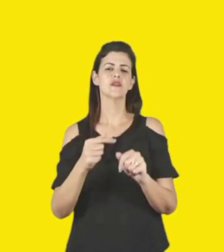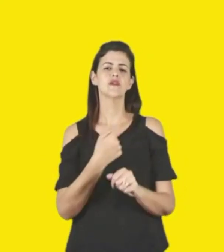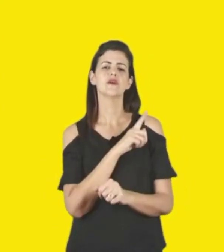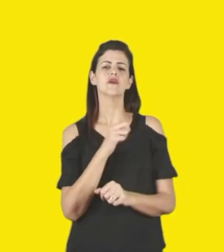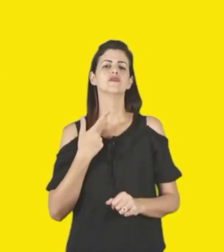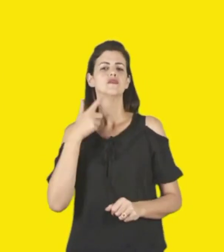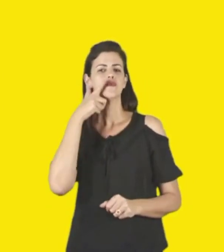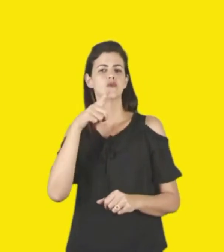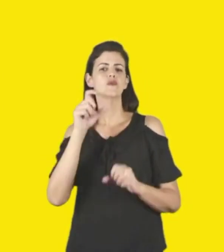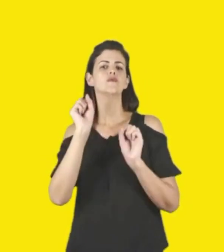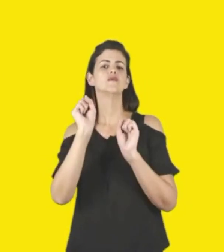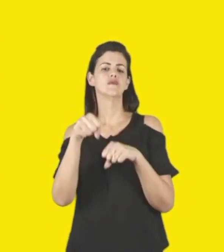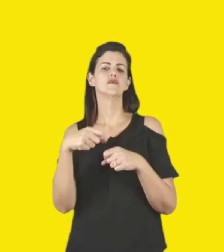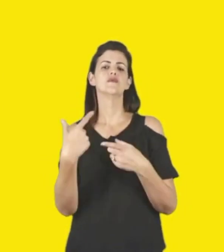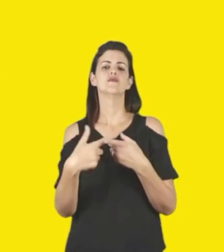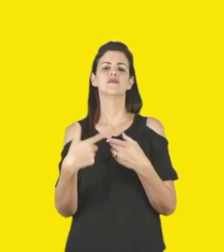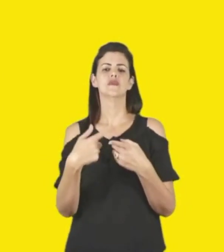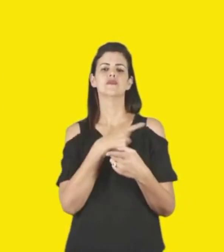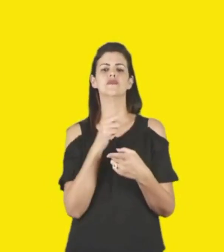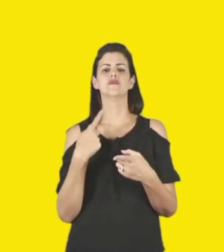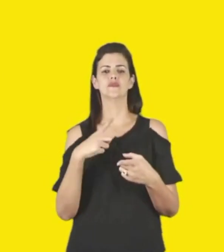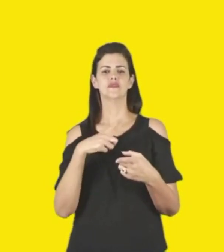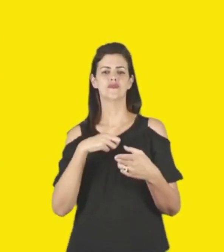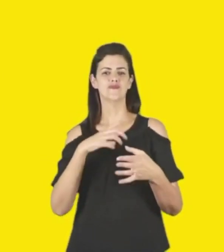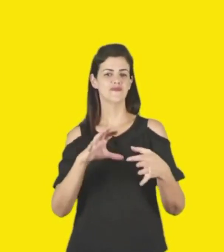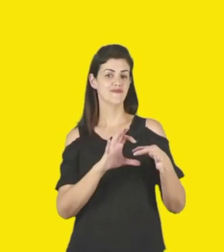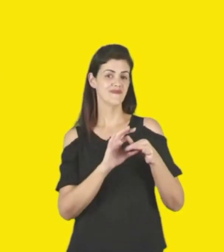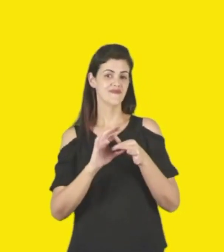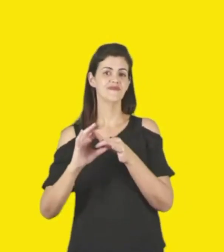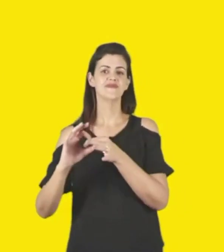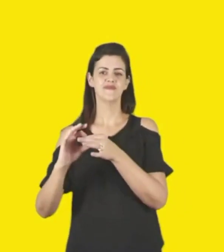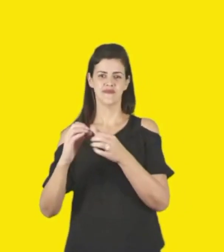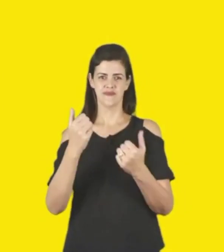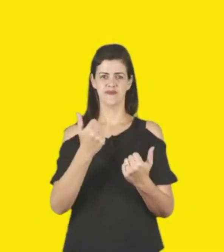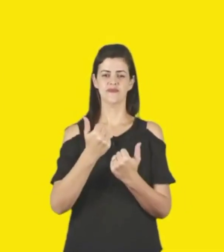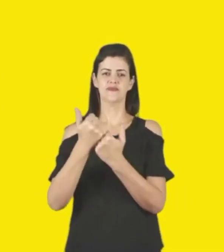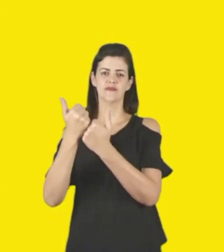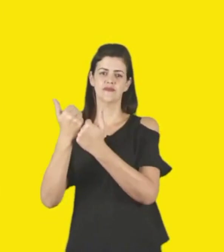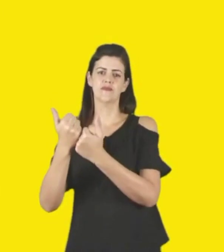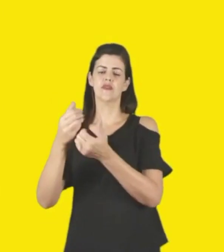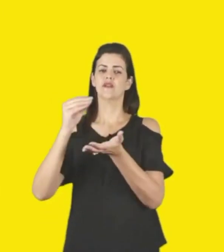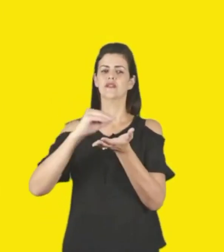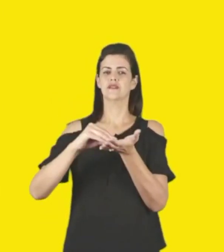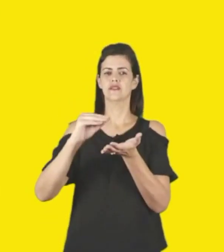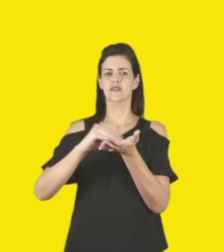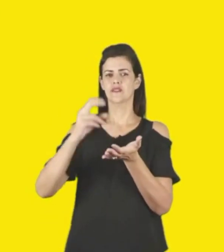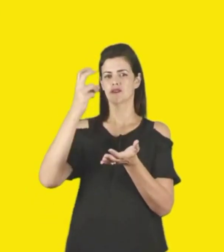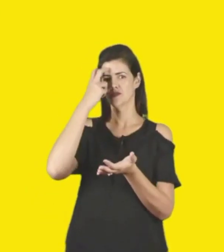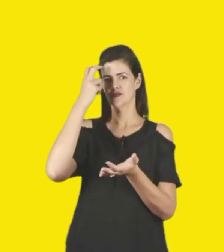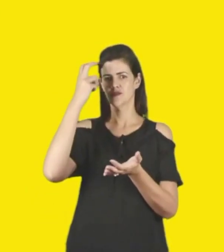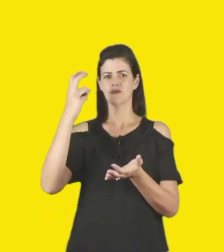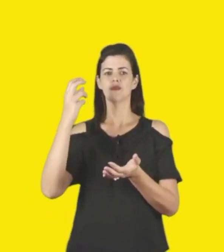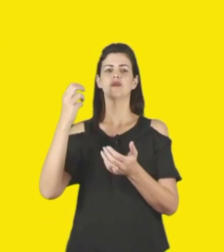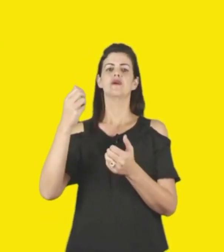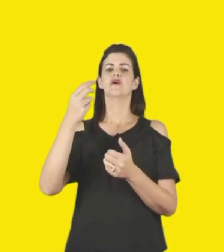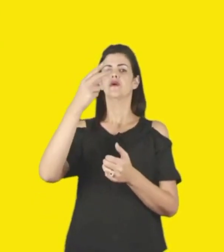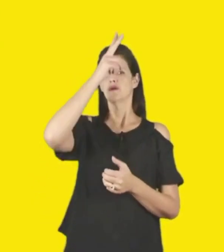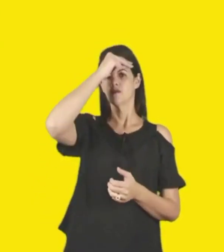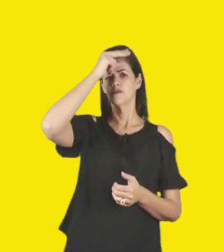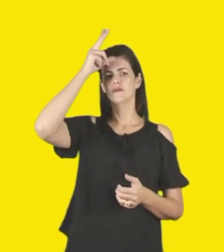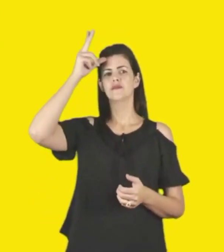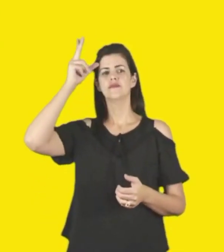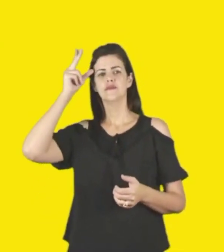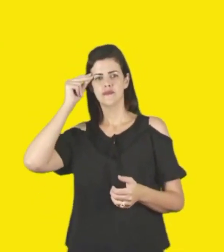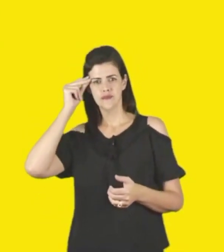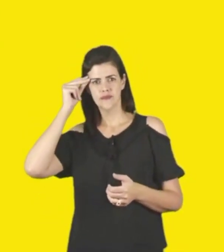decorrência de parcerias que estabelecemos com a Secretaria Estadual de Cultura, com as prefeituras, com as secretarias